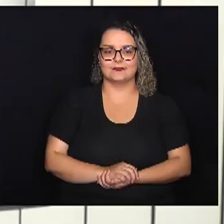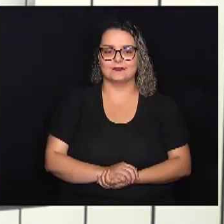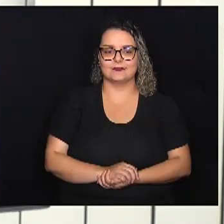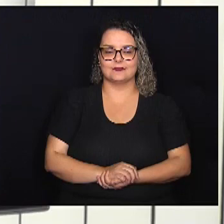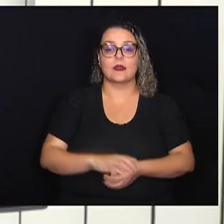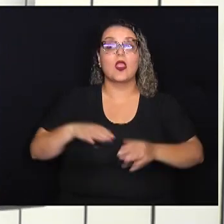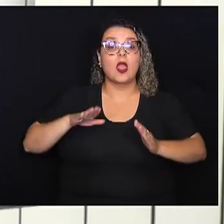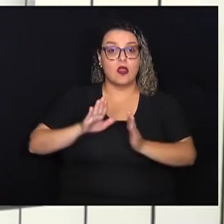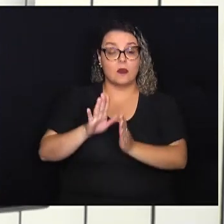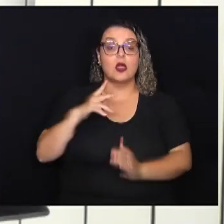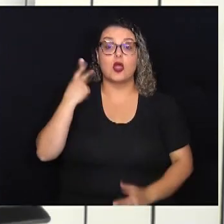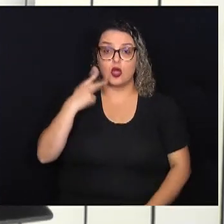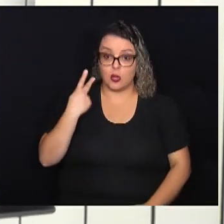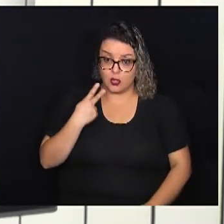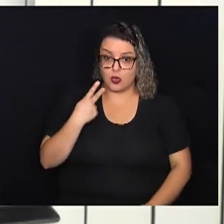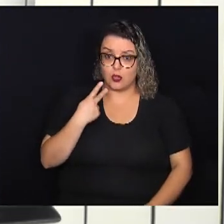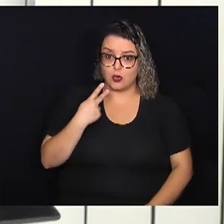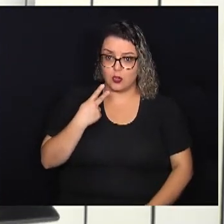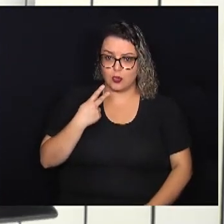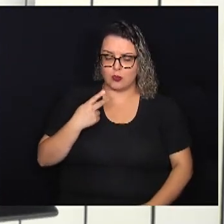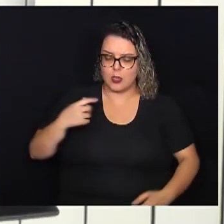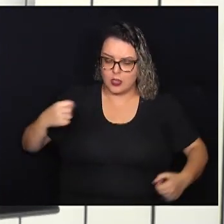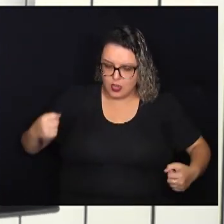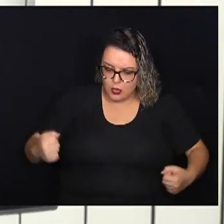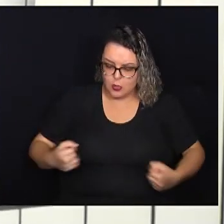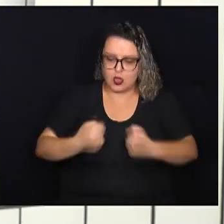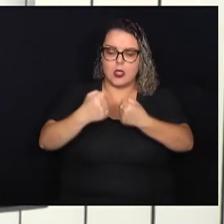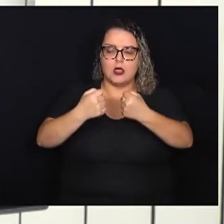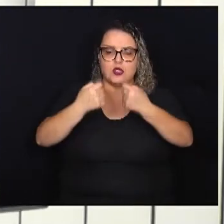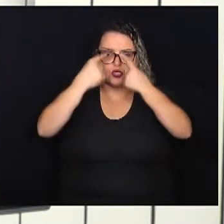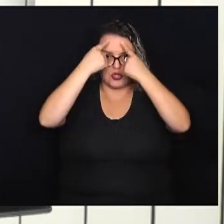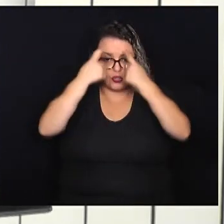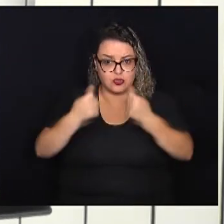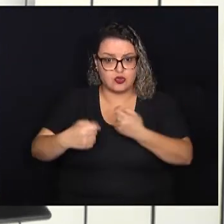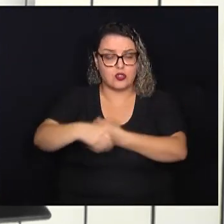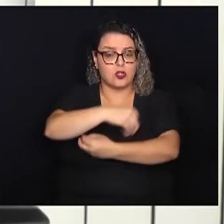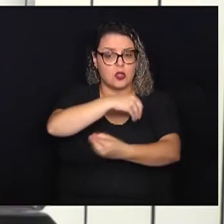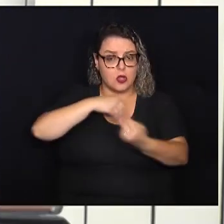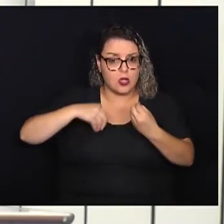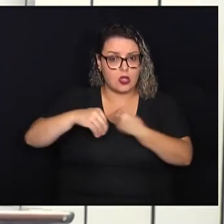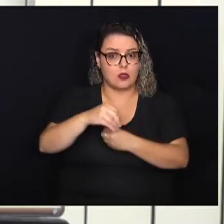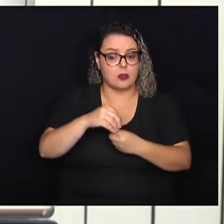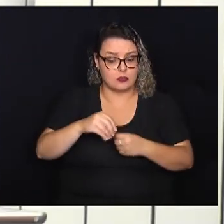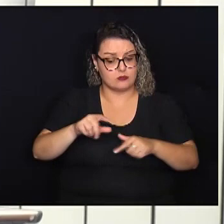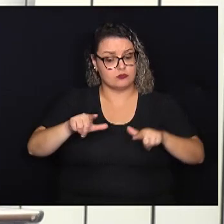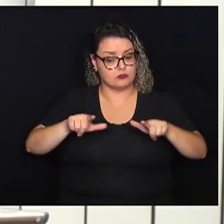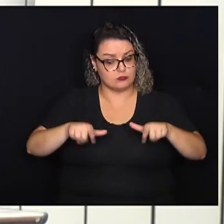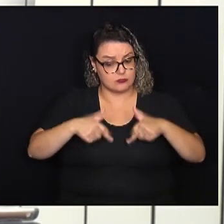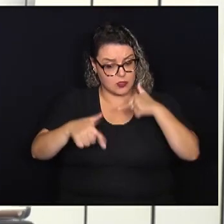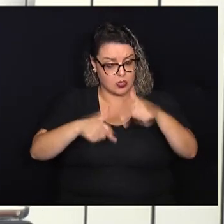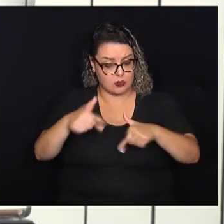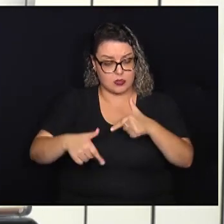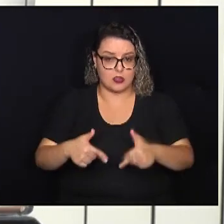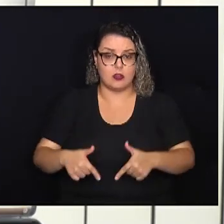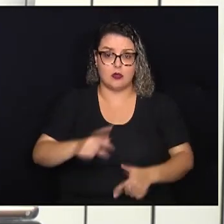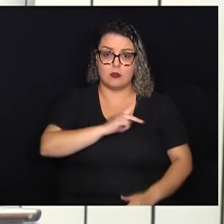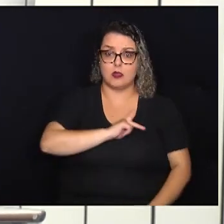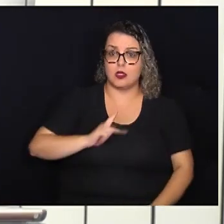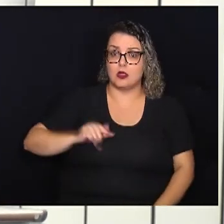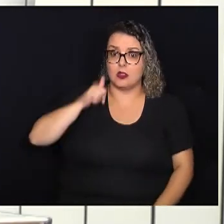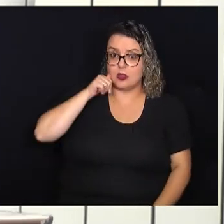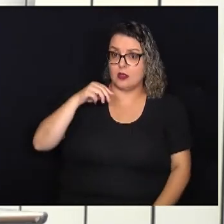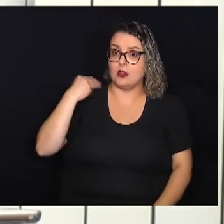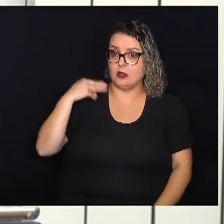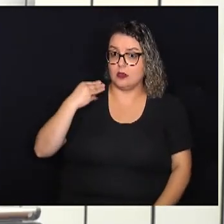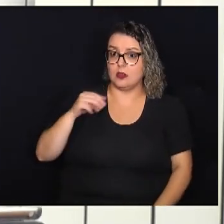Frente Parlamentar para o Enfrentamento de Violências Relacionadas ao Trabalho, que é presidida pela vereadora Mariana Conte,